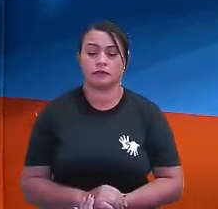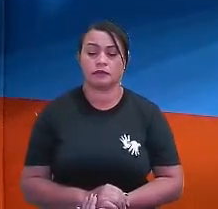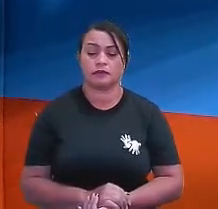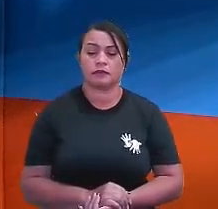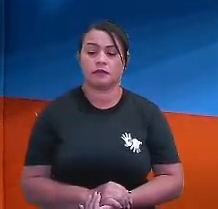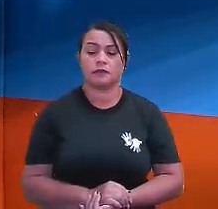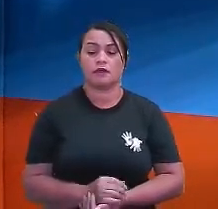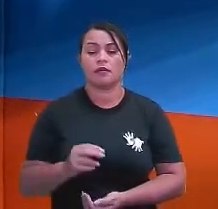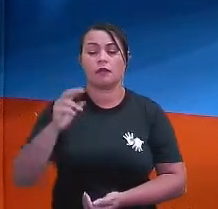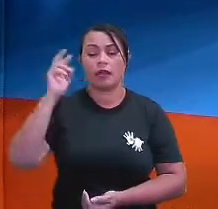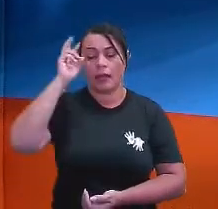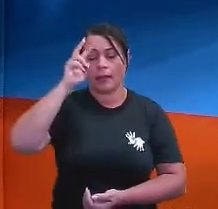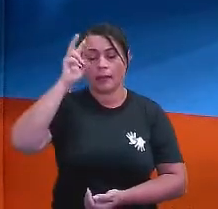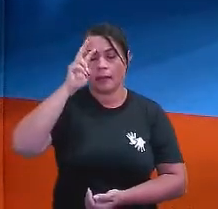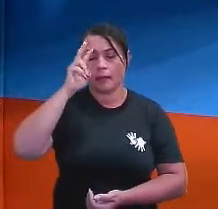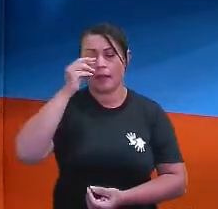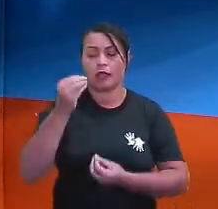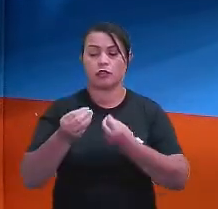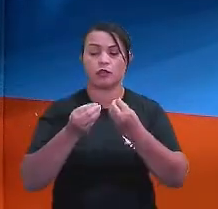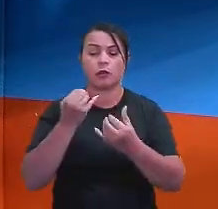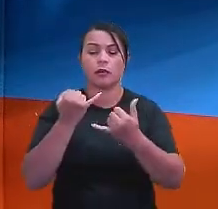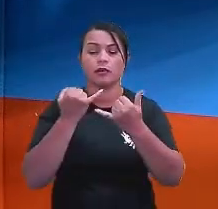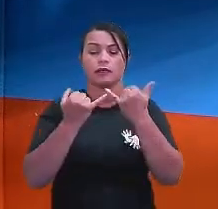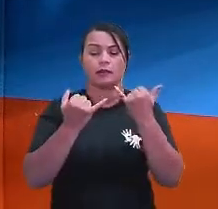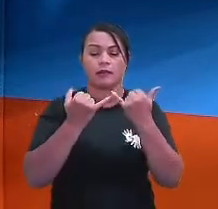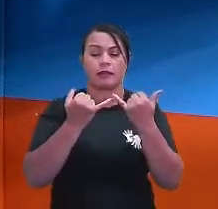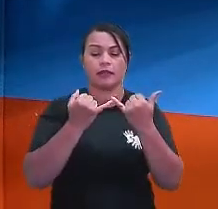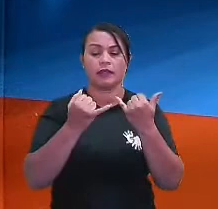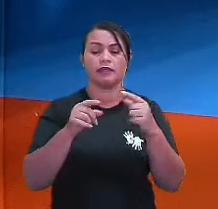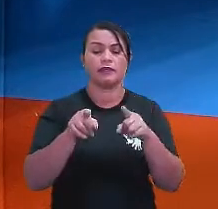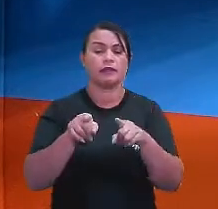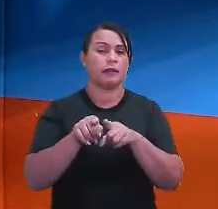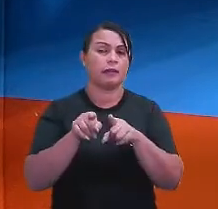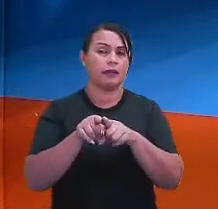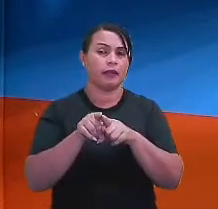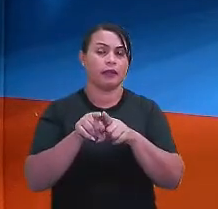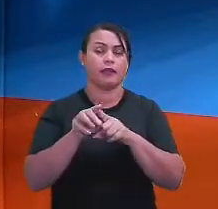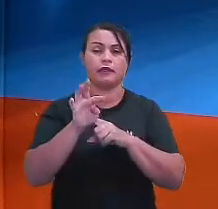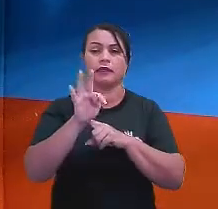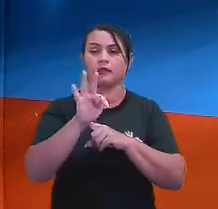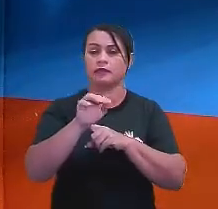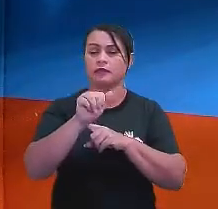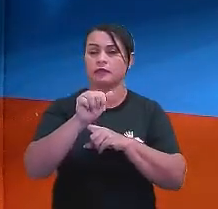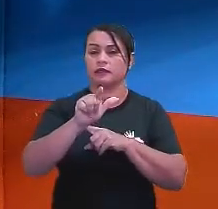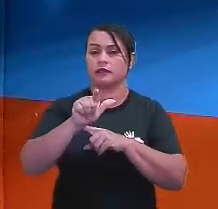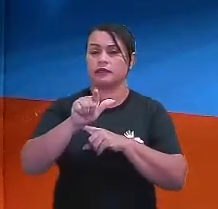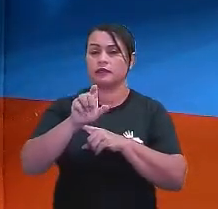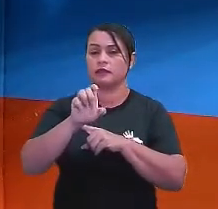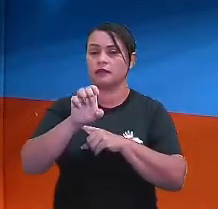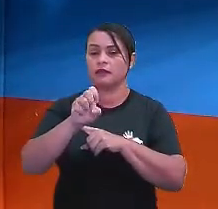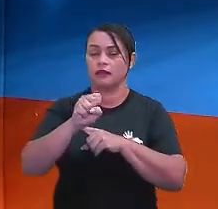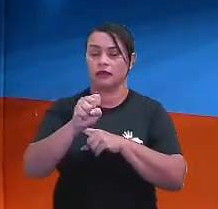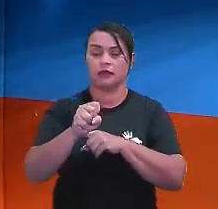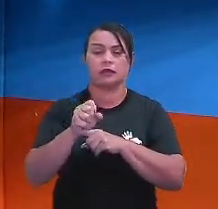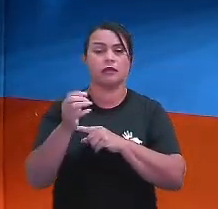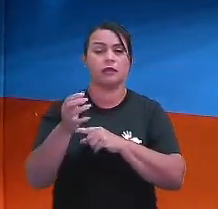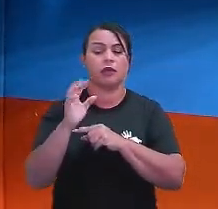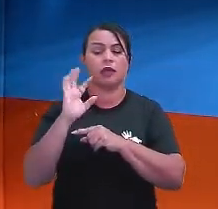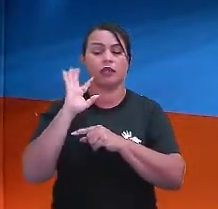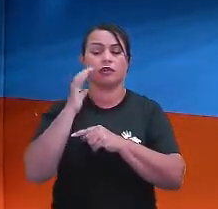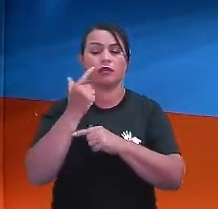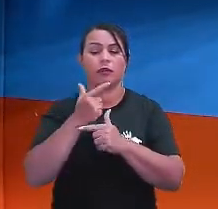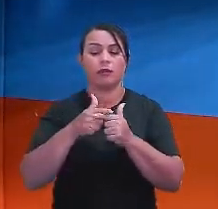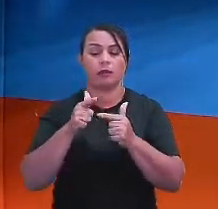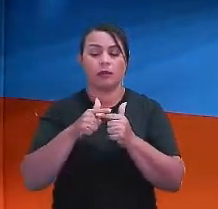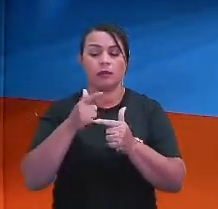aí e relembrou essa ideia de semelhança e a ideia de Tales de Mileto. Então, a gente vai agora resolver o